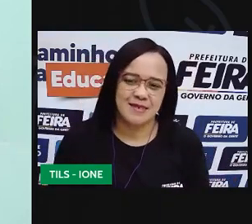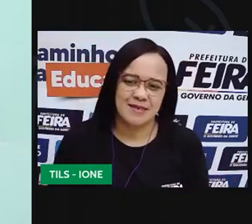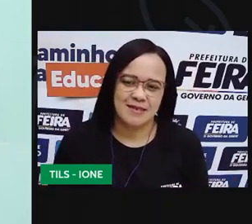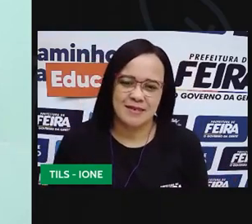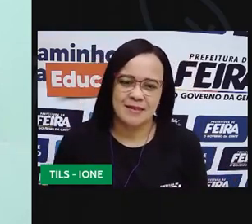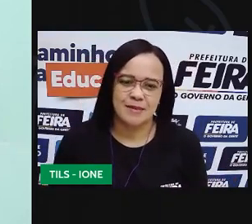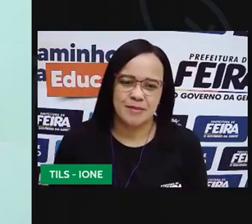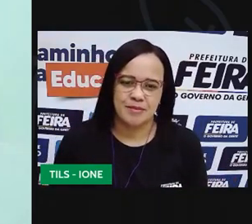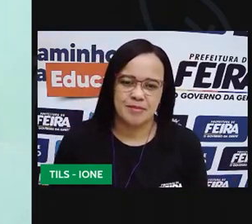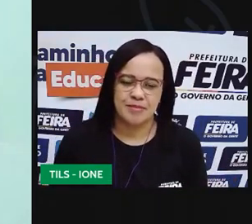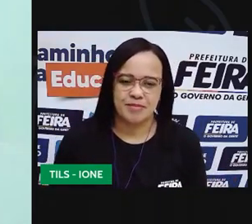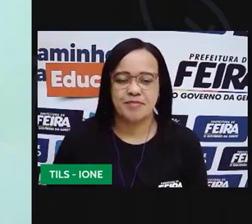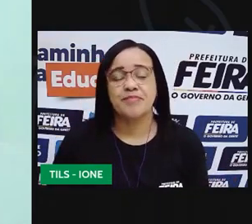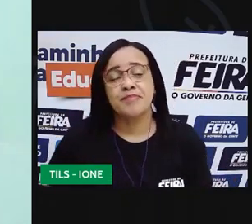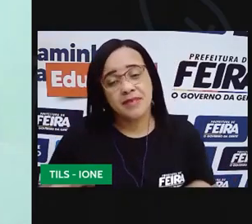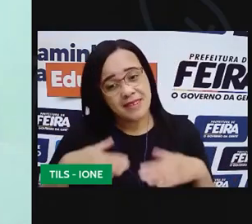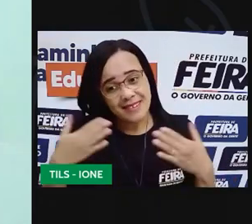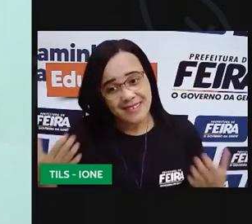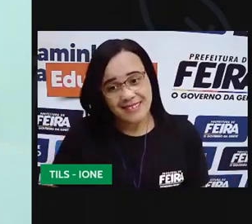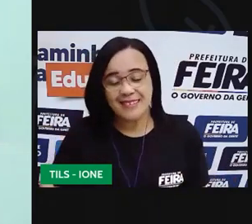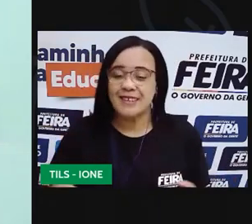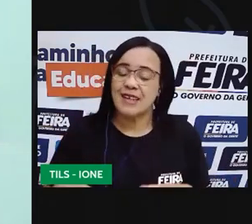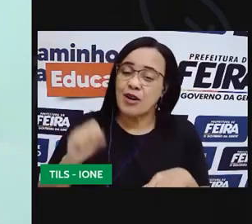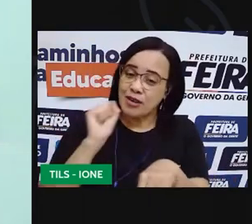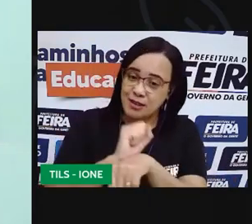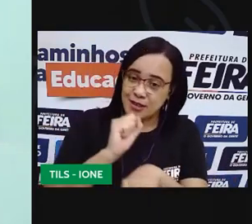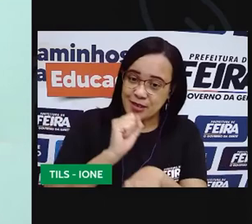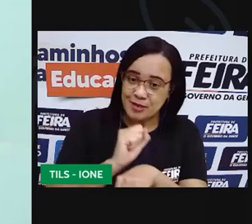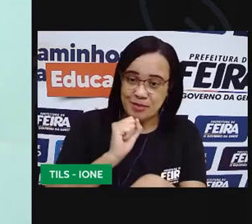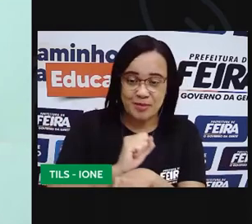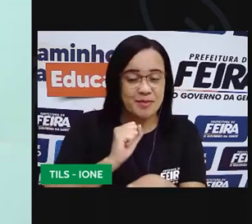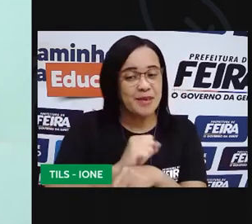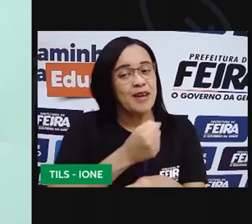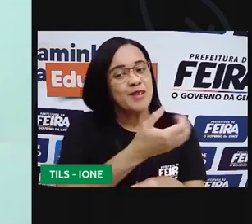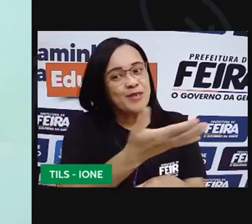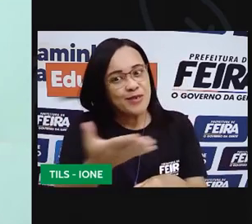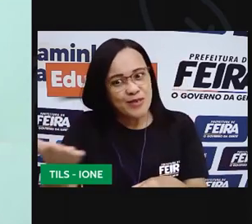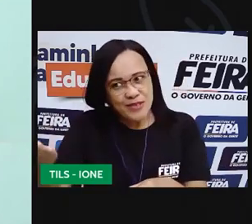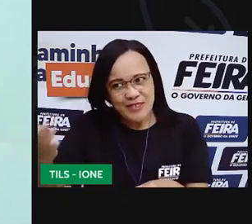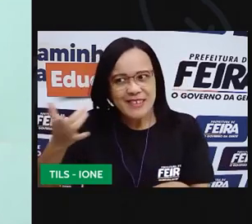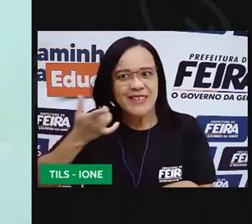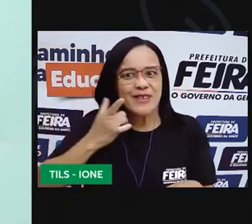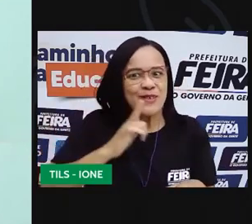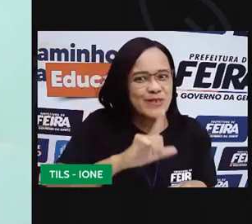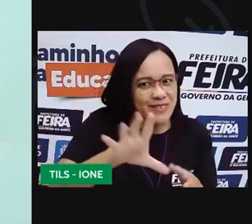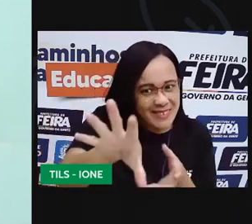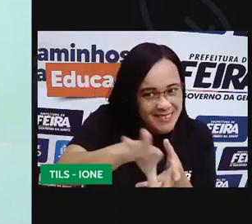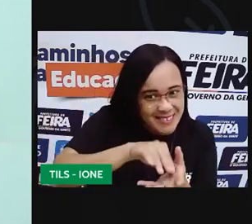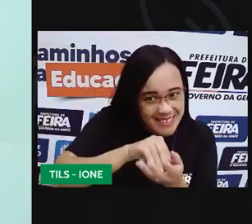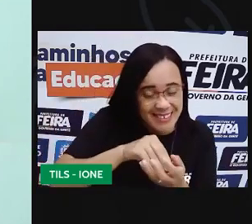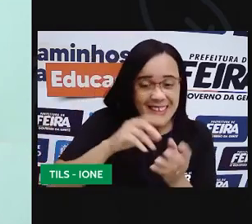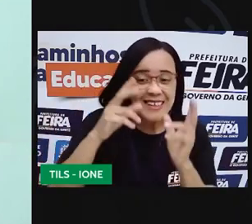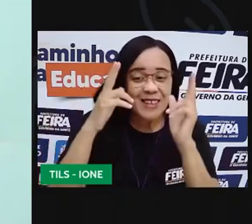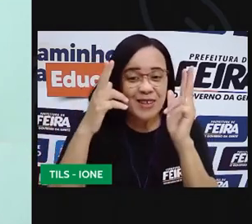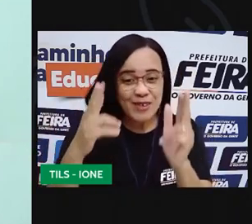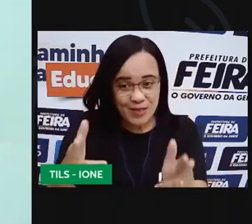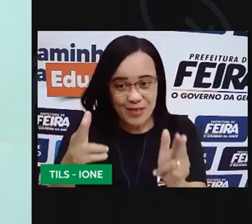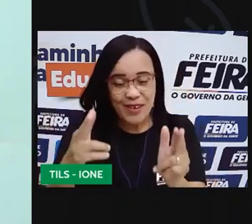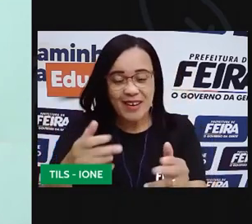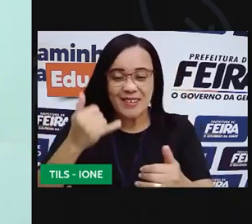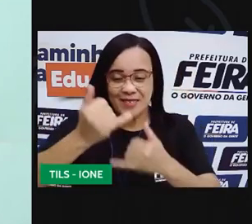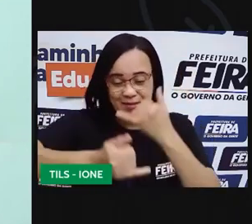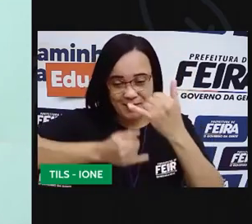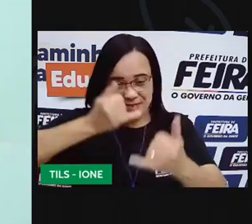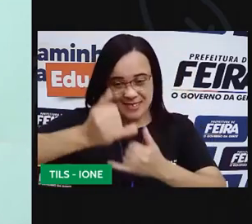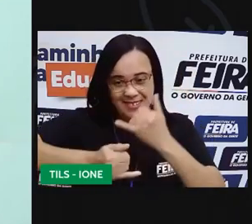então é isso crianças espero que vocês consigam reproduzir aí em casa essa pescaria